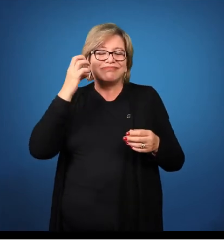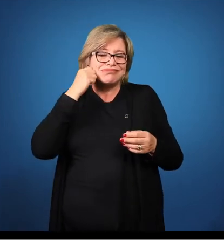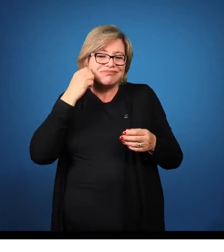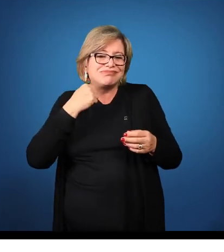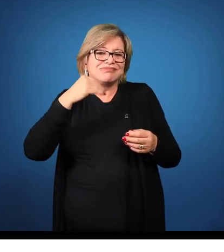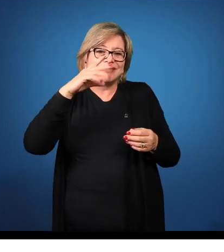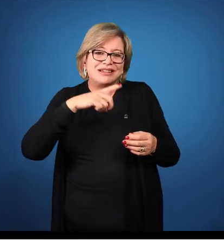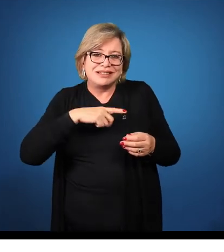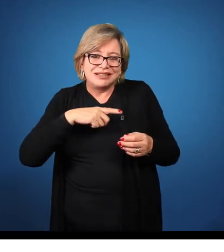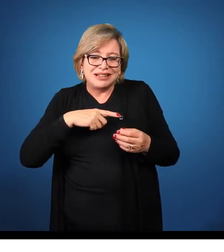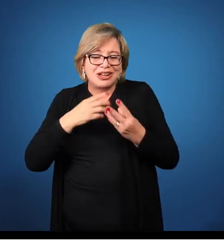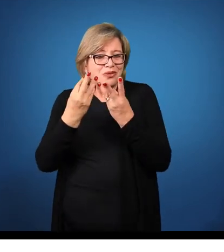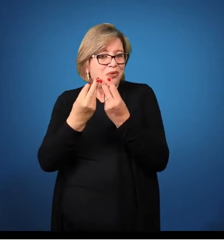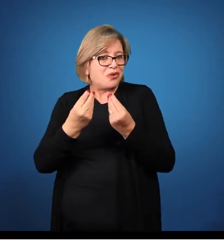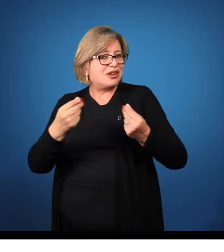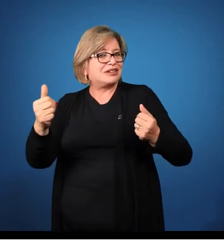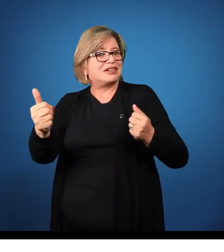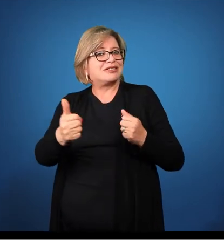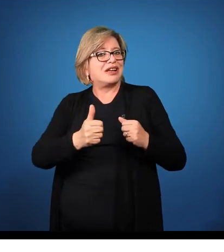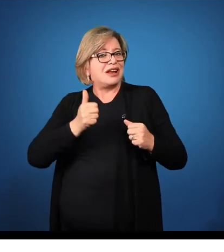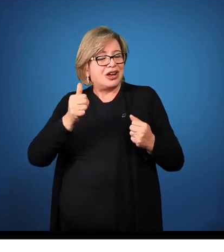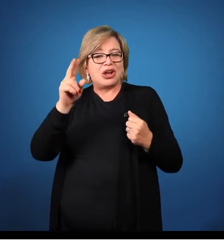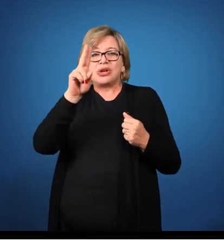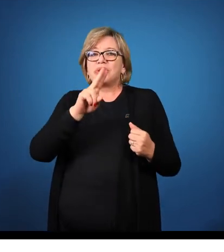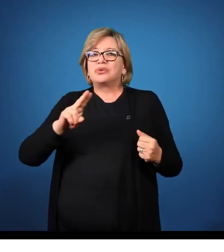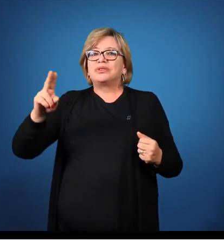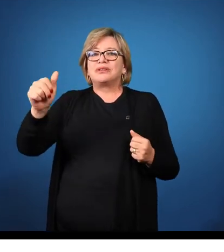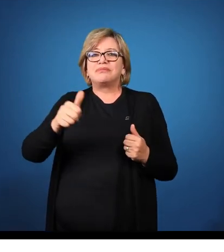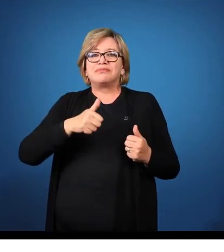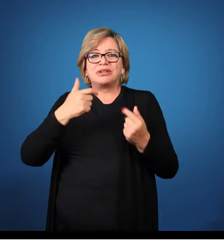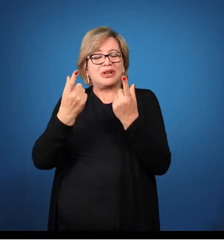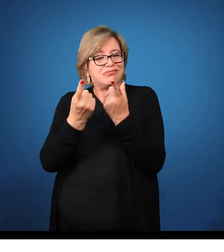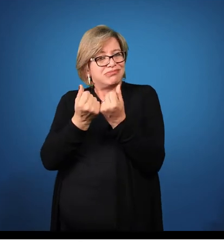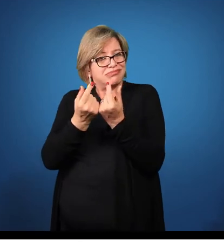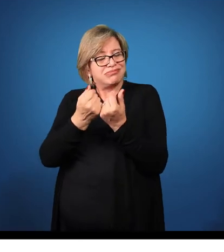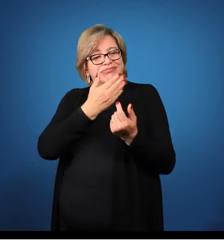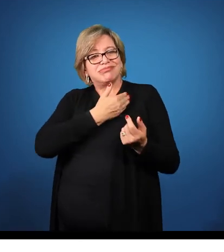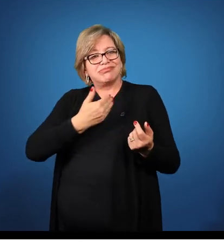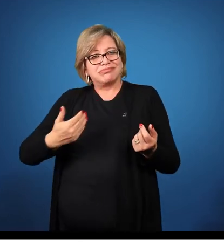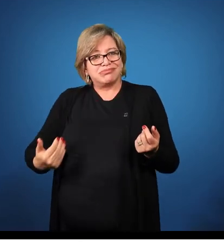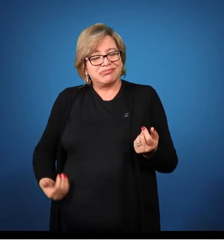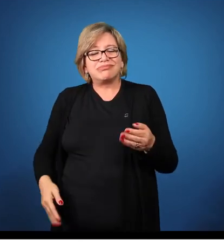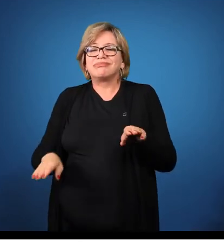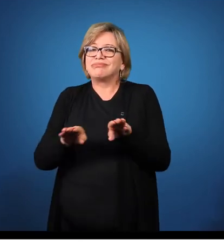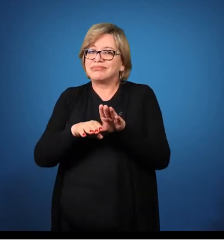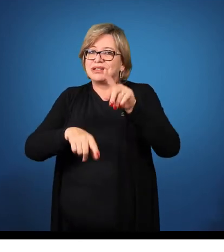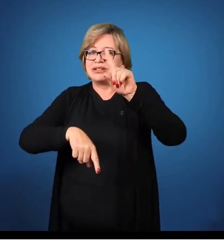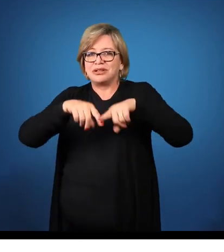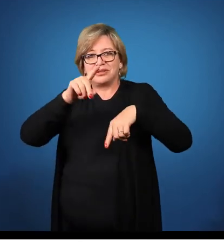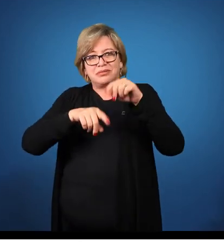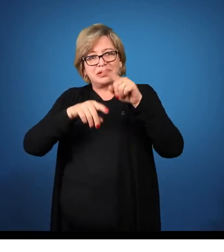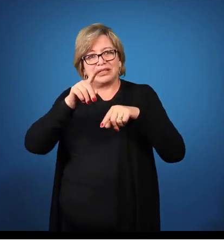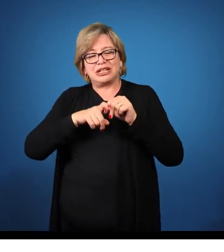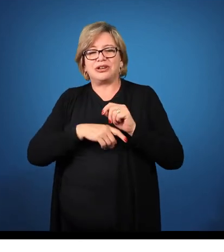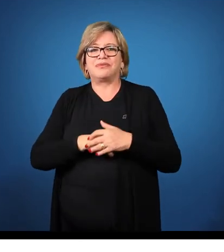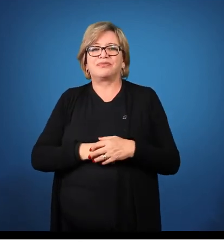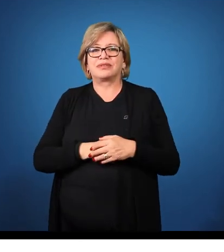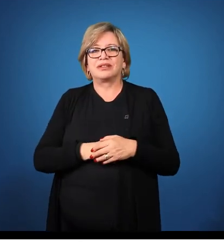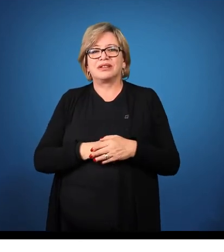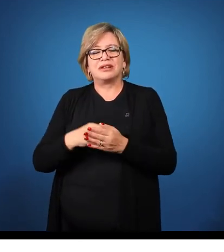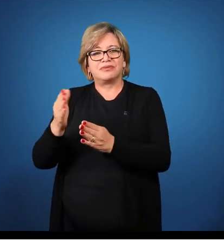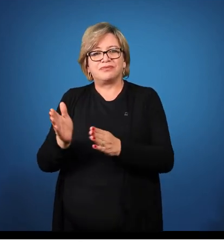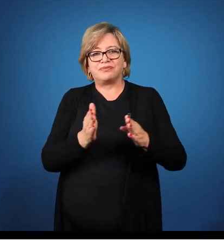eficiência, melhor utilização do recurso e melhor uso do produto pelo próprio usuário. Durante esta